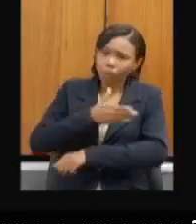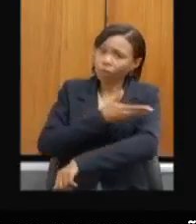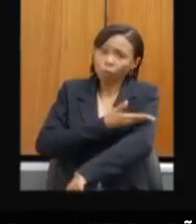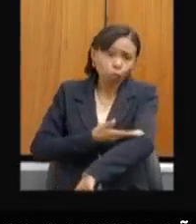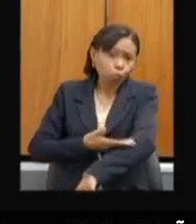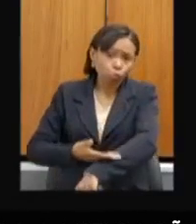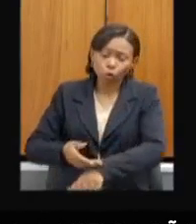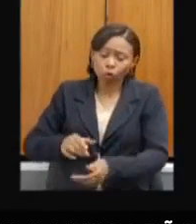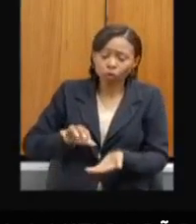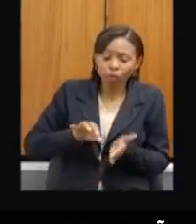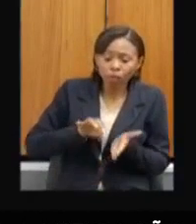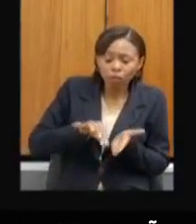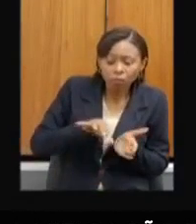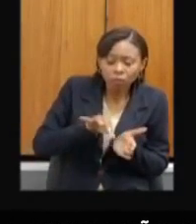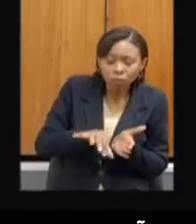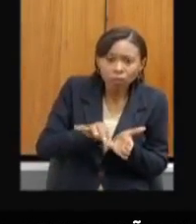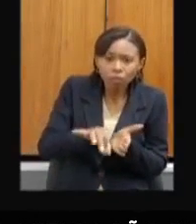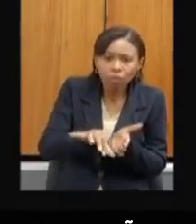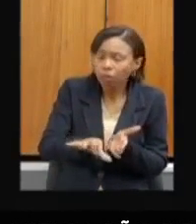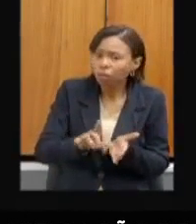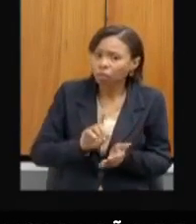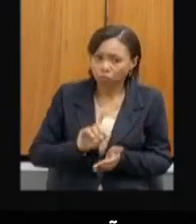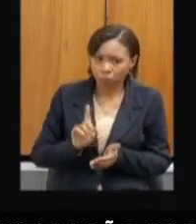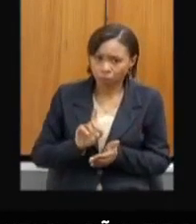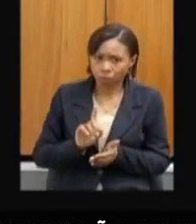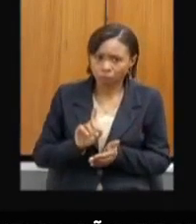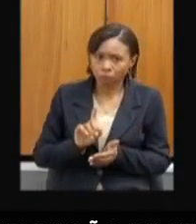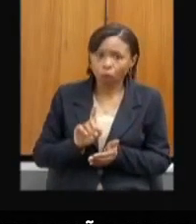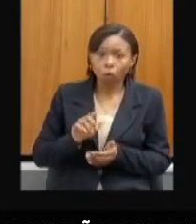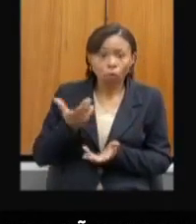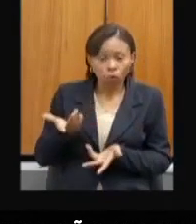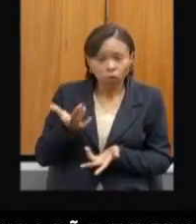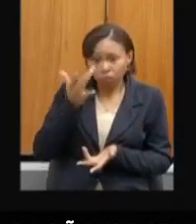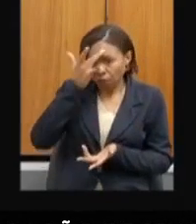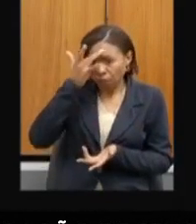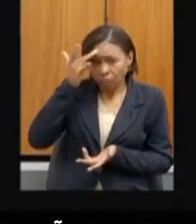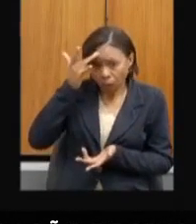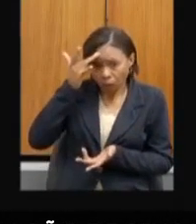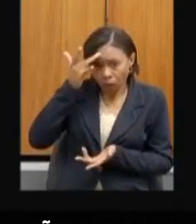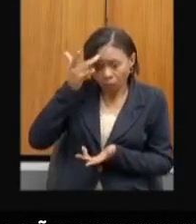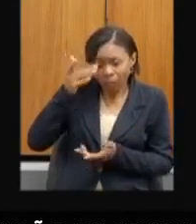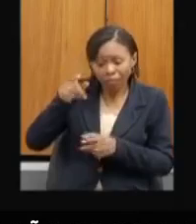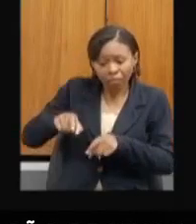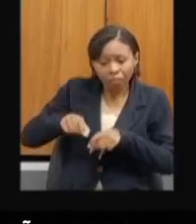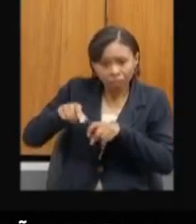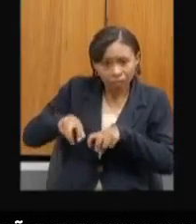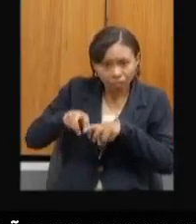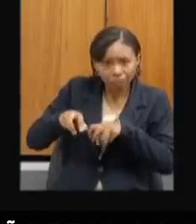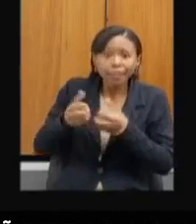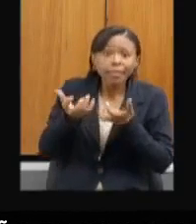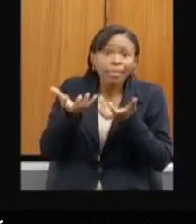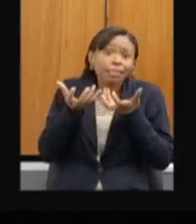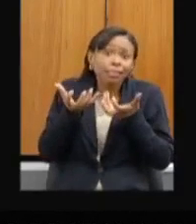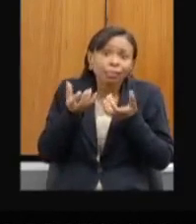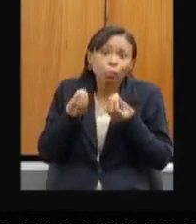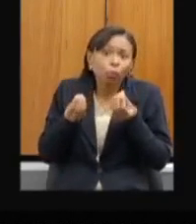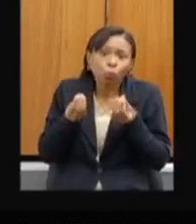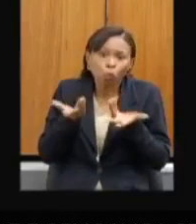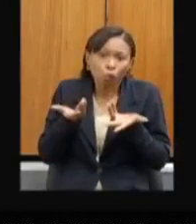médios produtores rurais, eles querem ter condições de poder plantar. E a gente sabe que